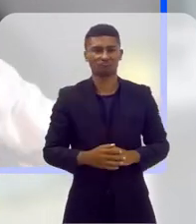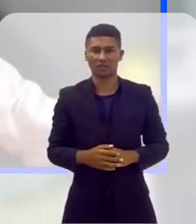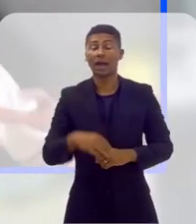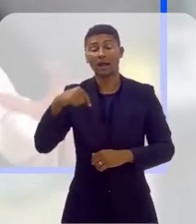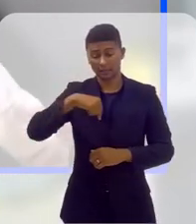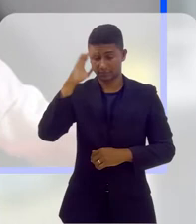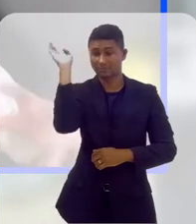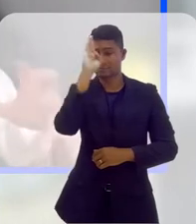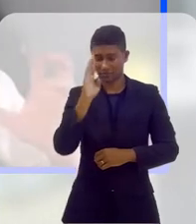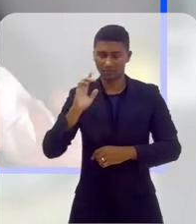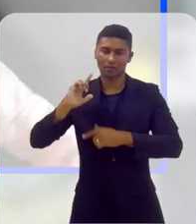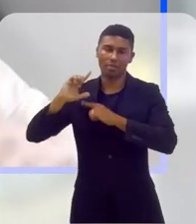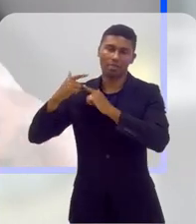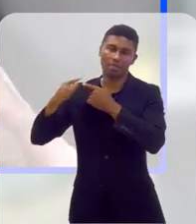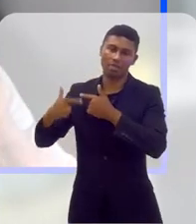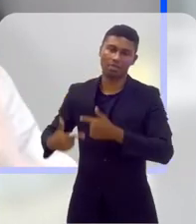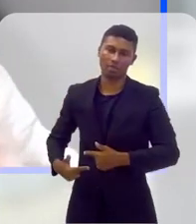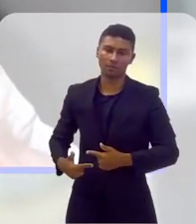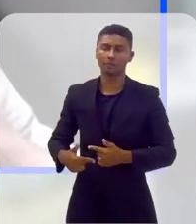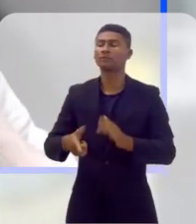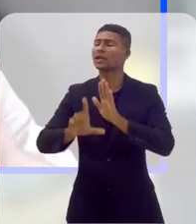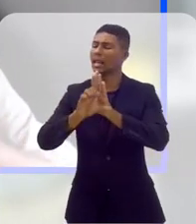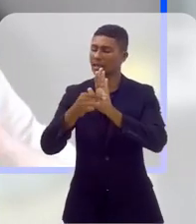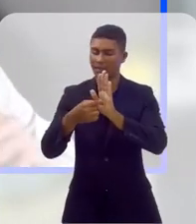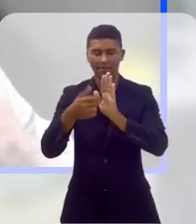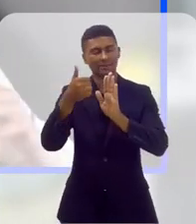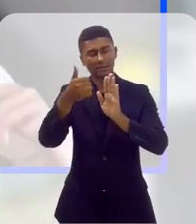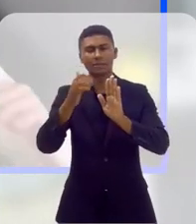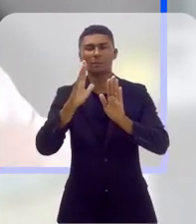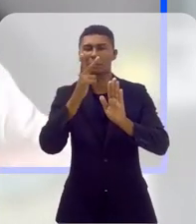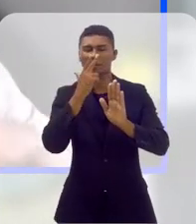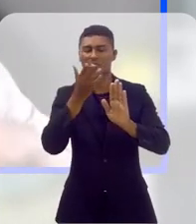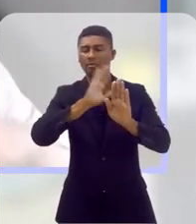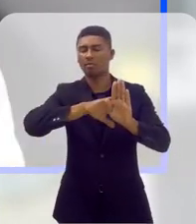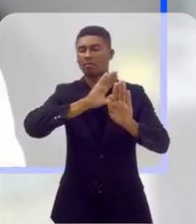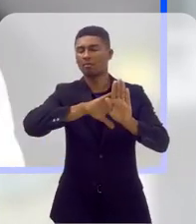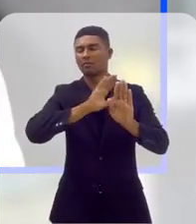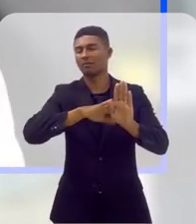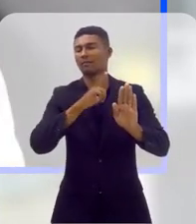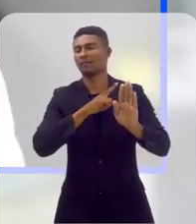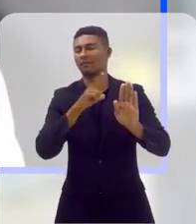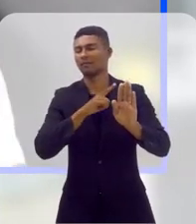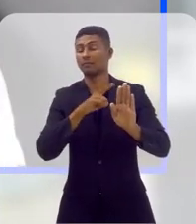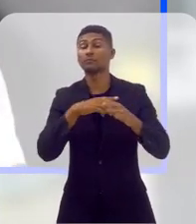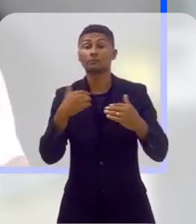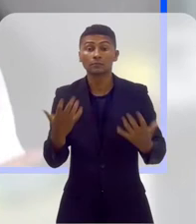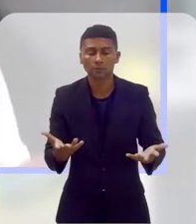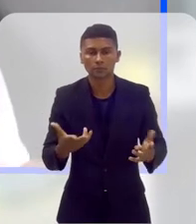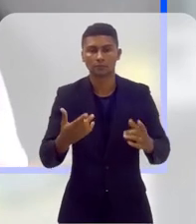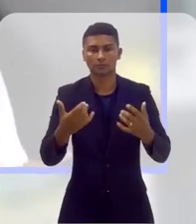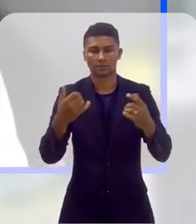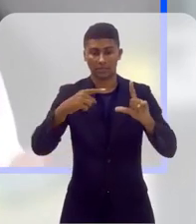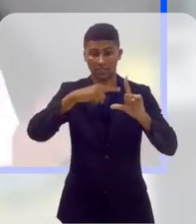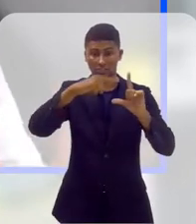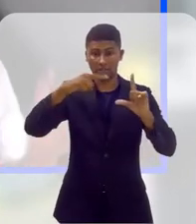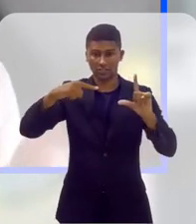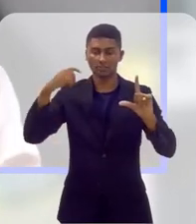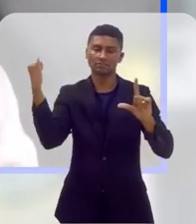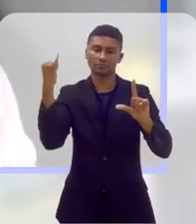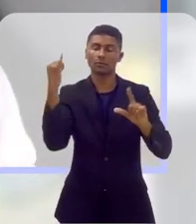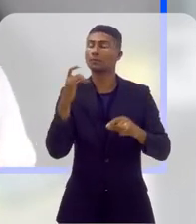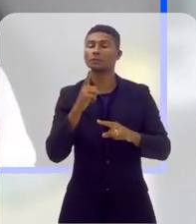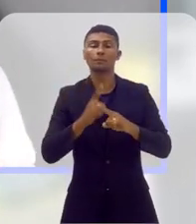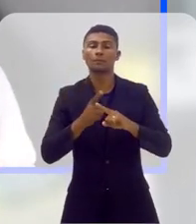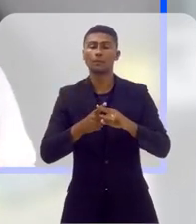jeitinho que tem a lei, mas tem outras coisas por trás dessa lei. A estatística, ela serve para justamente falar isso. Olha, quantas